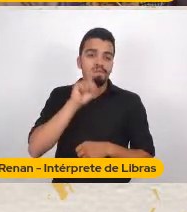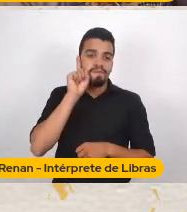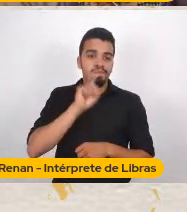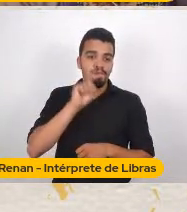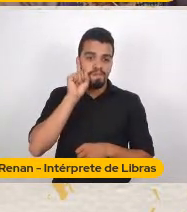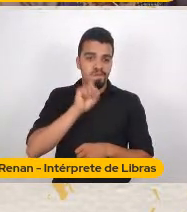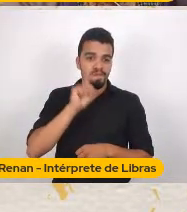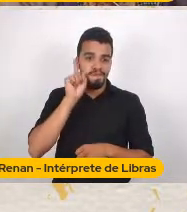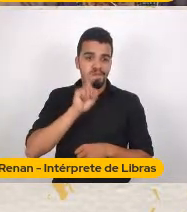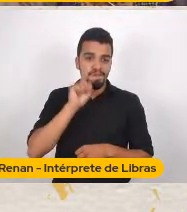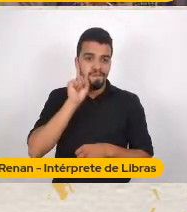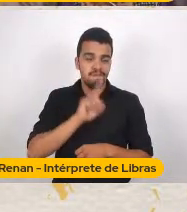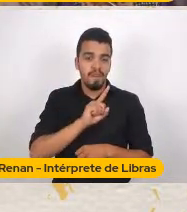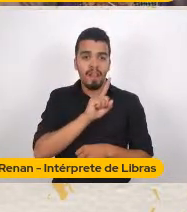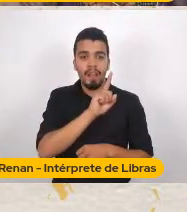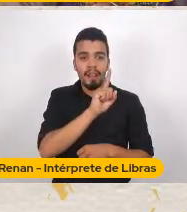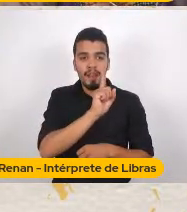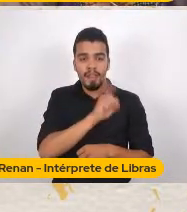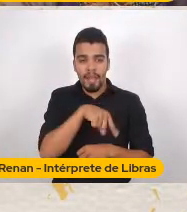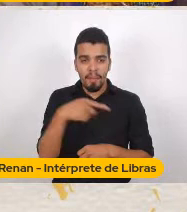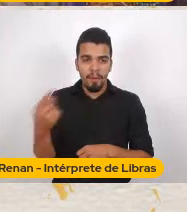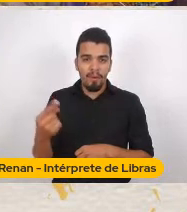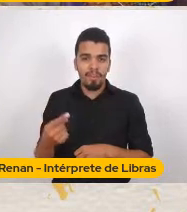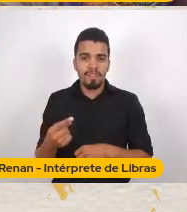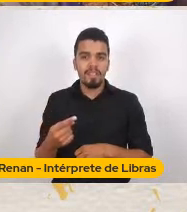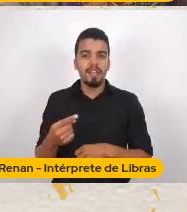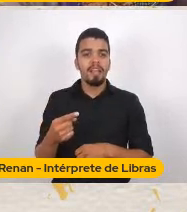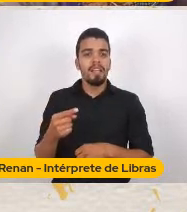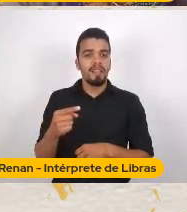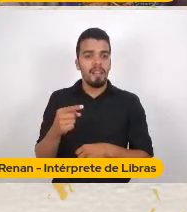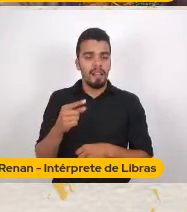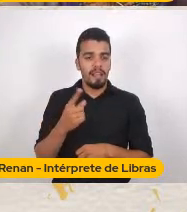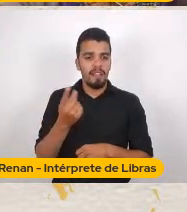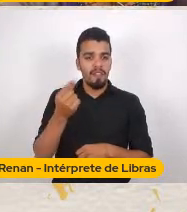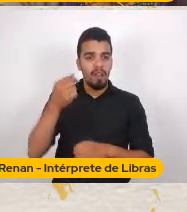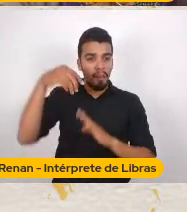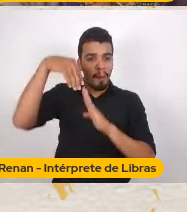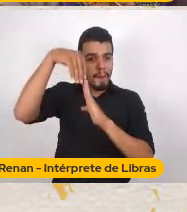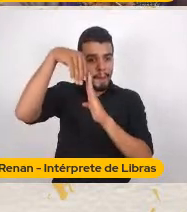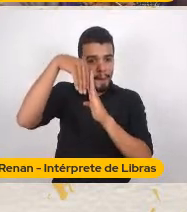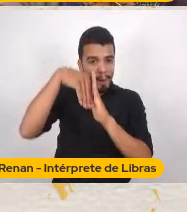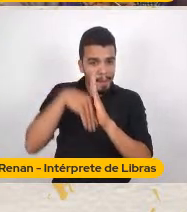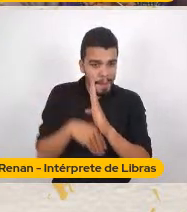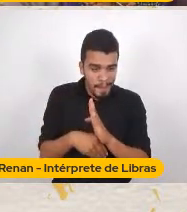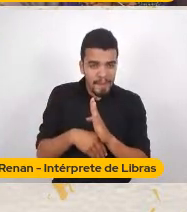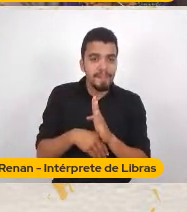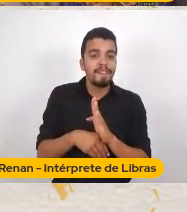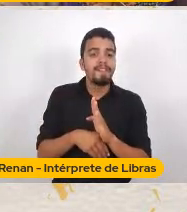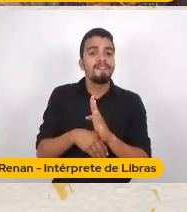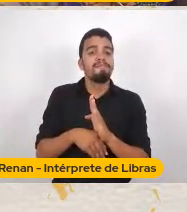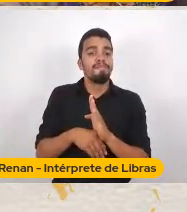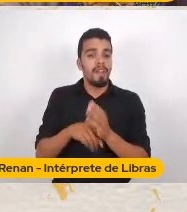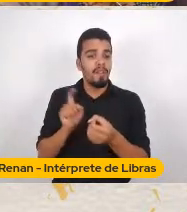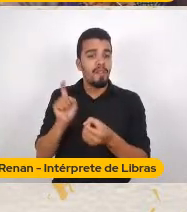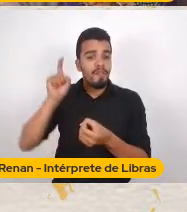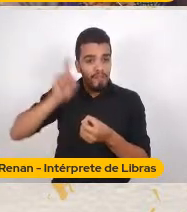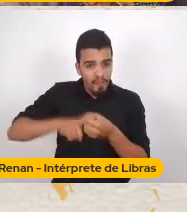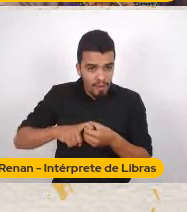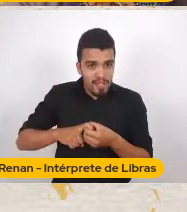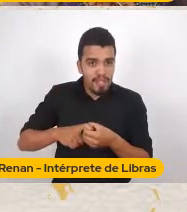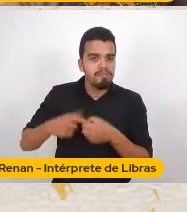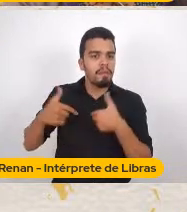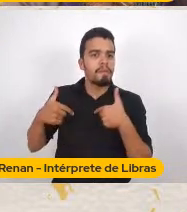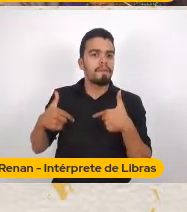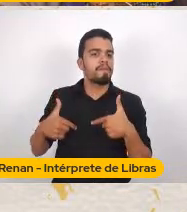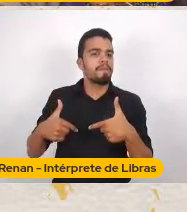enorme Depois da queda Da bolsa em Nova York Era o único país Era o único país Do mundo Que tinha condição De ajudar a Europa A se reerguer